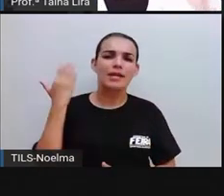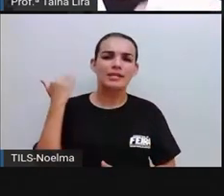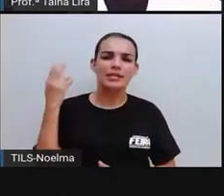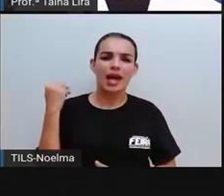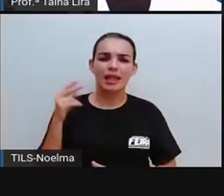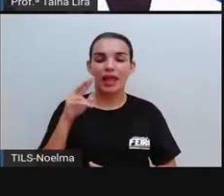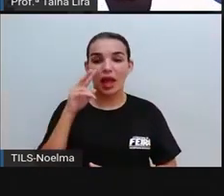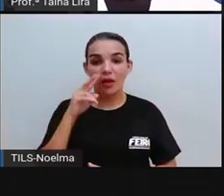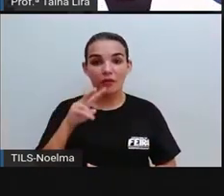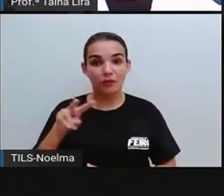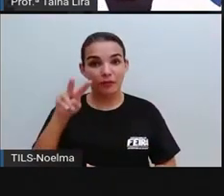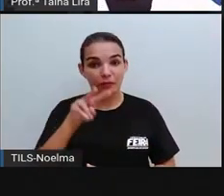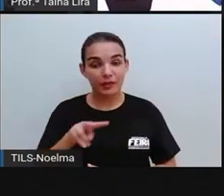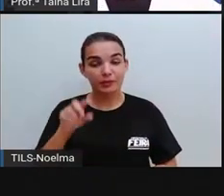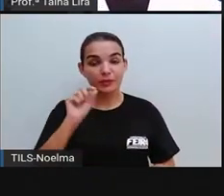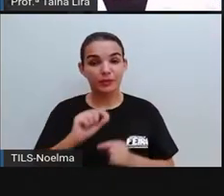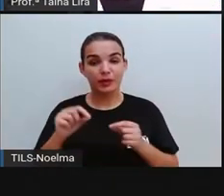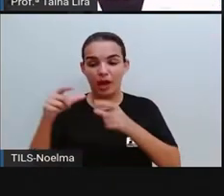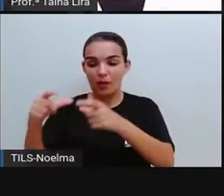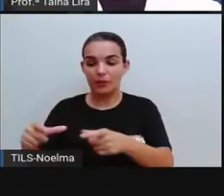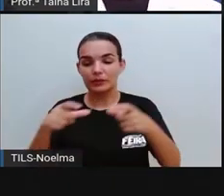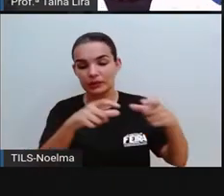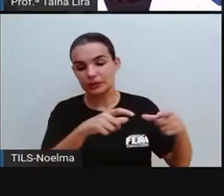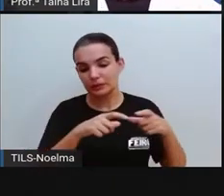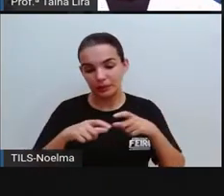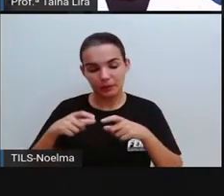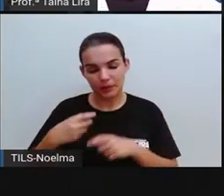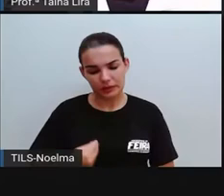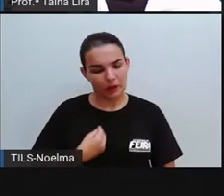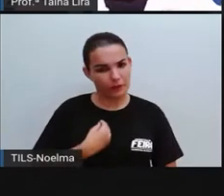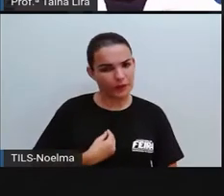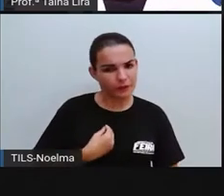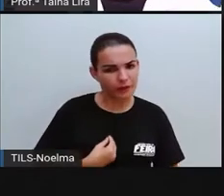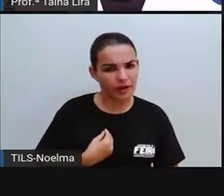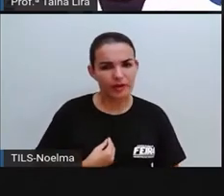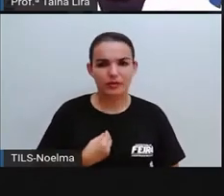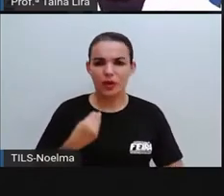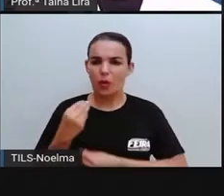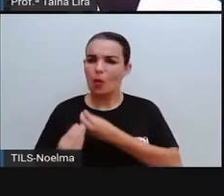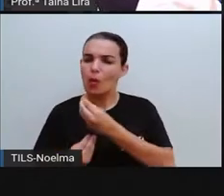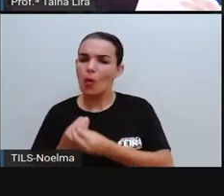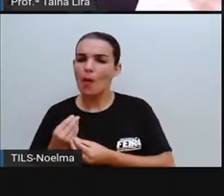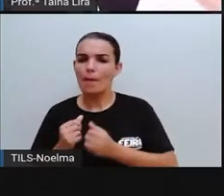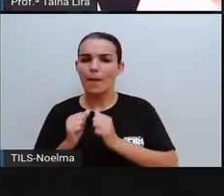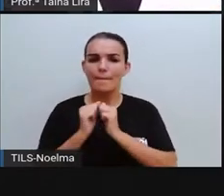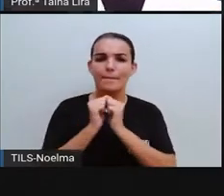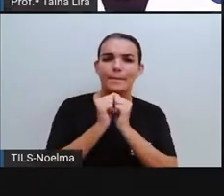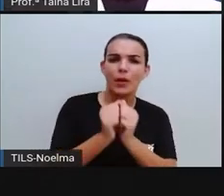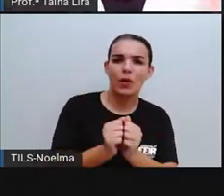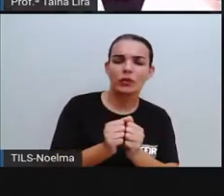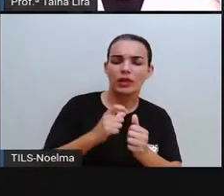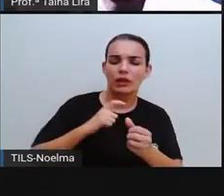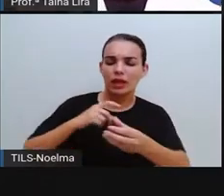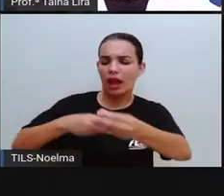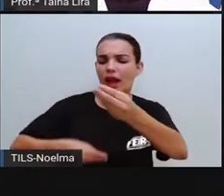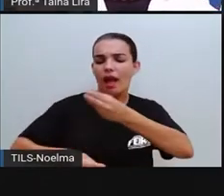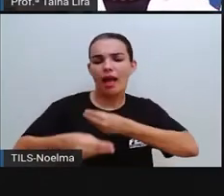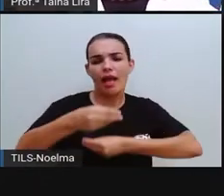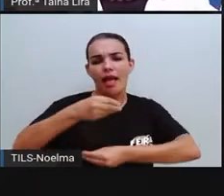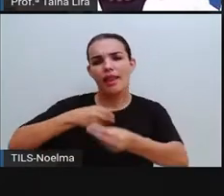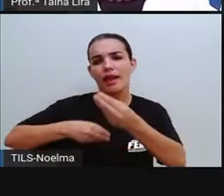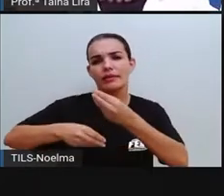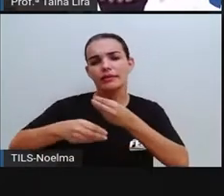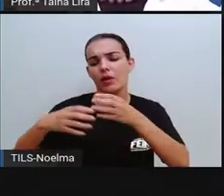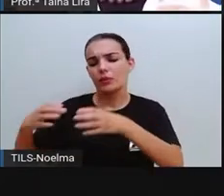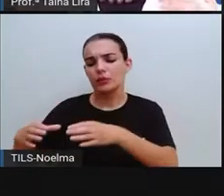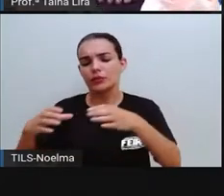sobre os espaços de vivência, como deve ser a relação, a nossa relação nesses